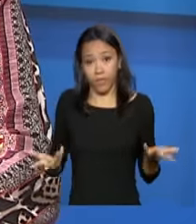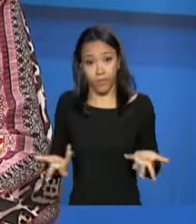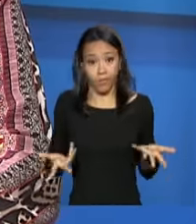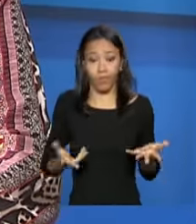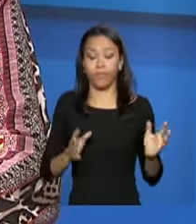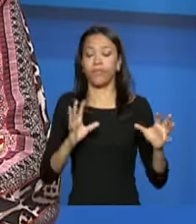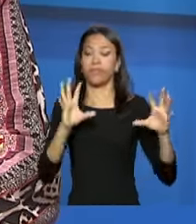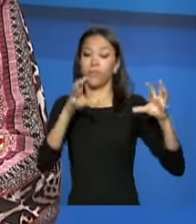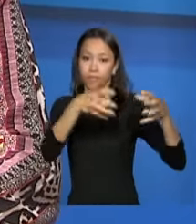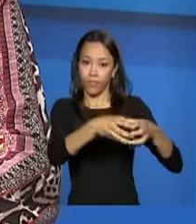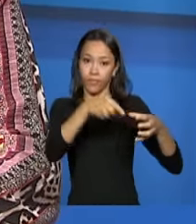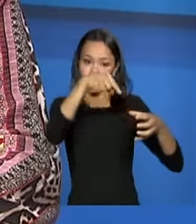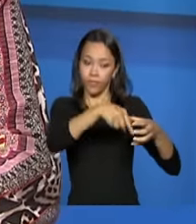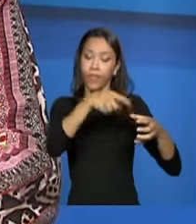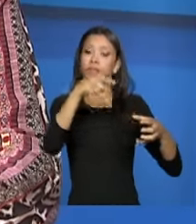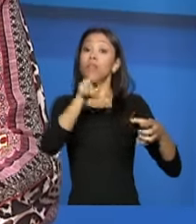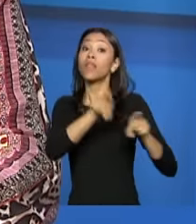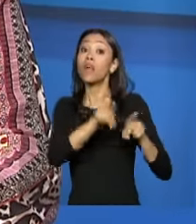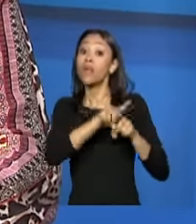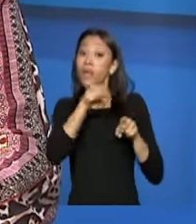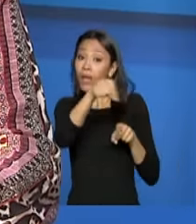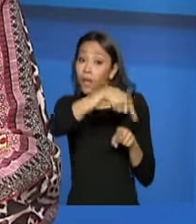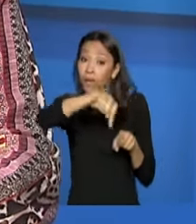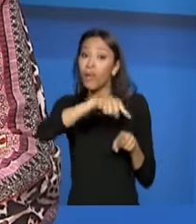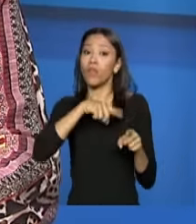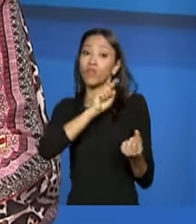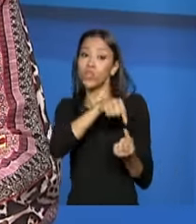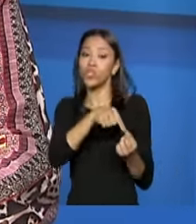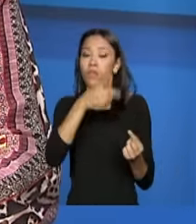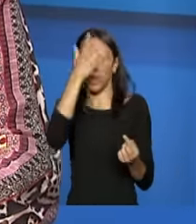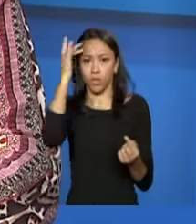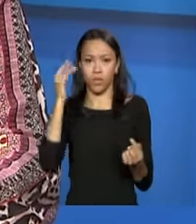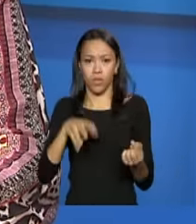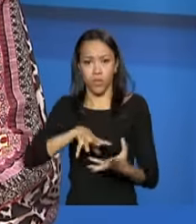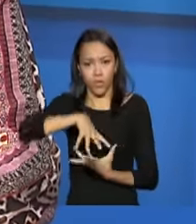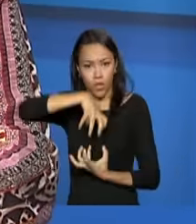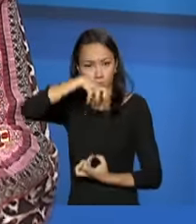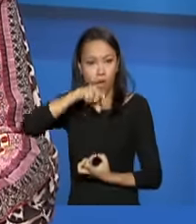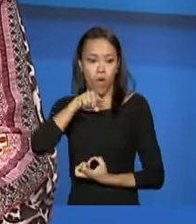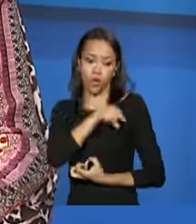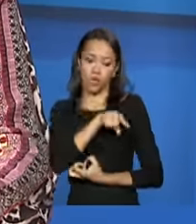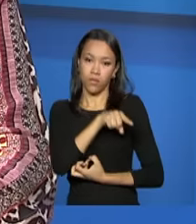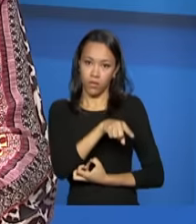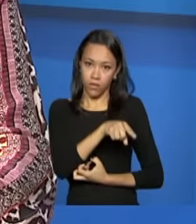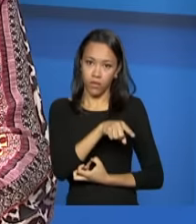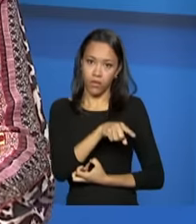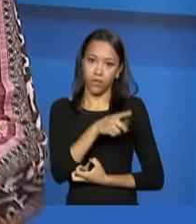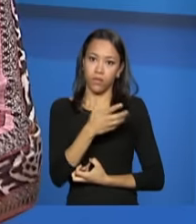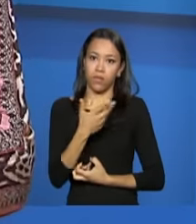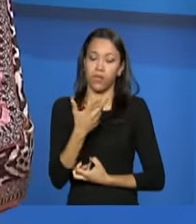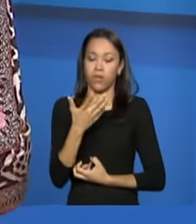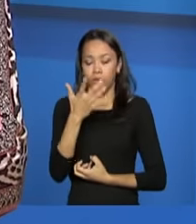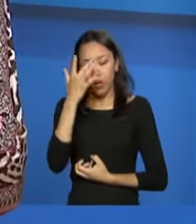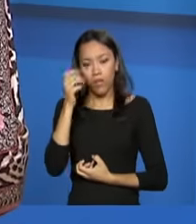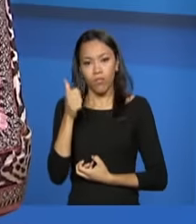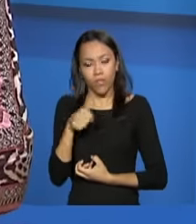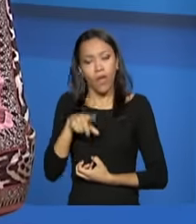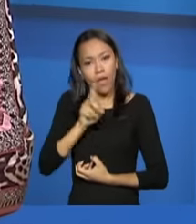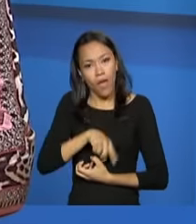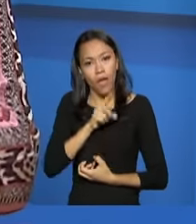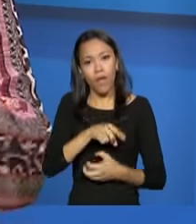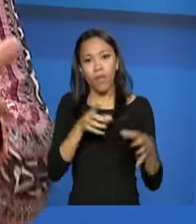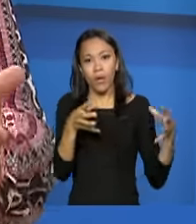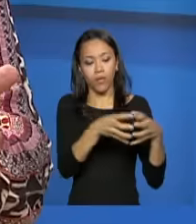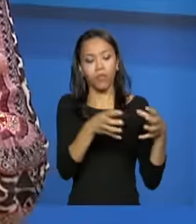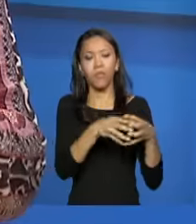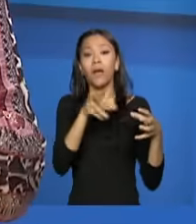pode ser direcionada a pessoas idosas, que tem condição de organizar uma vida, modelo de república, quando a gente